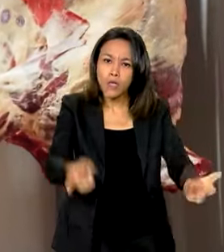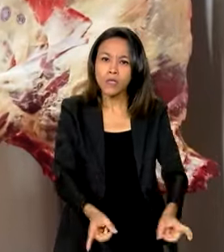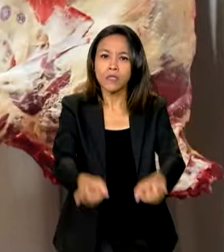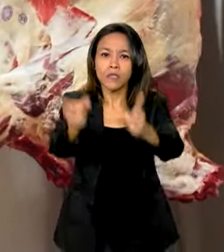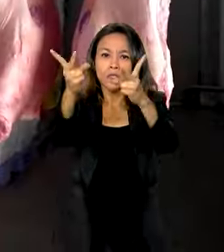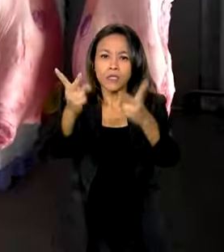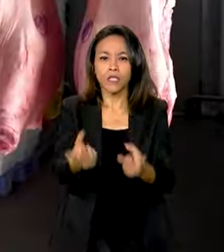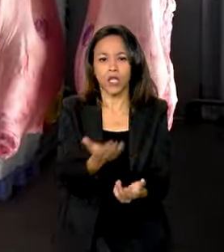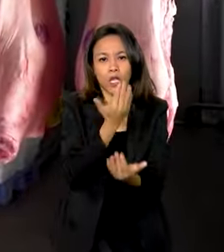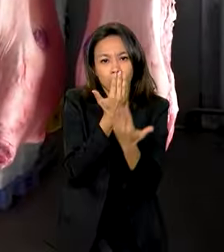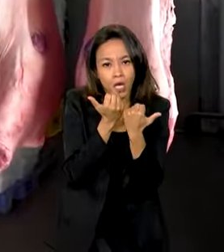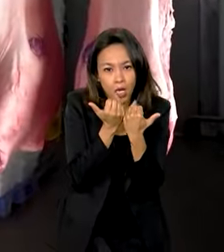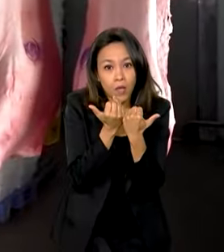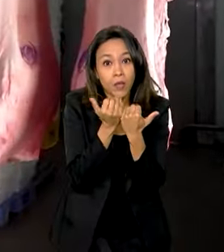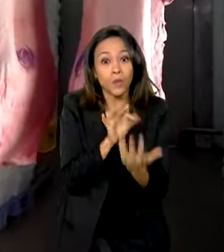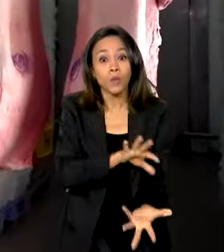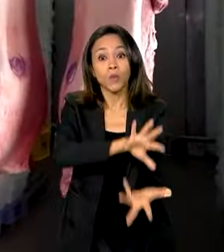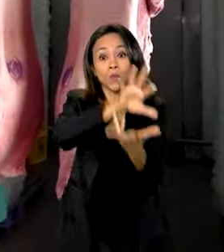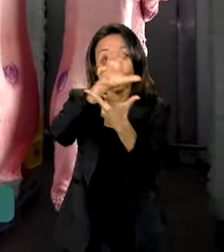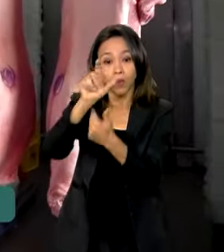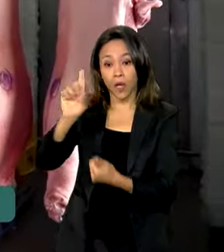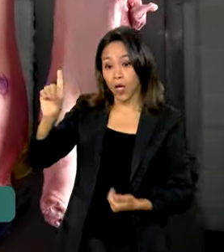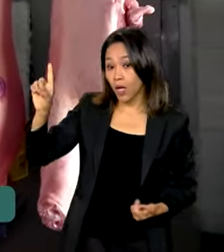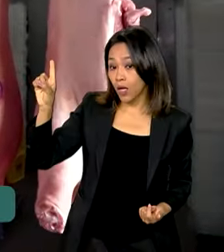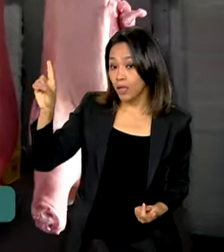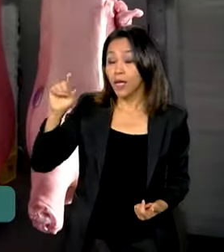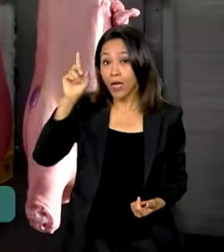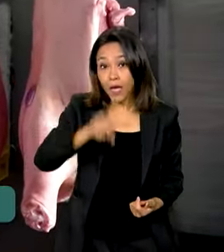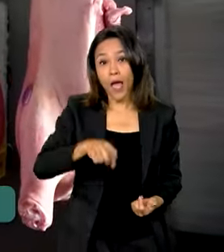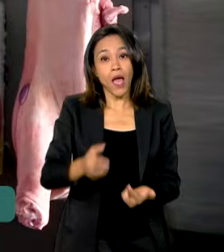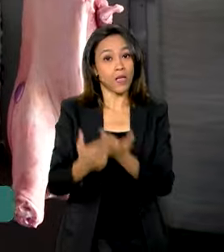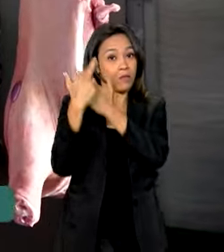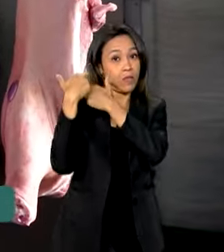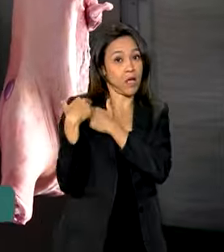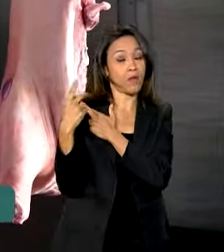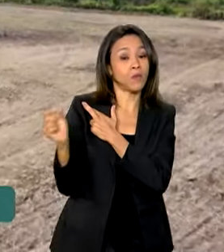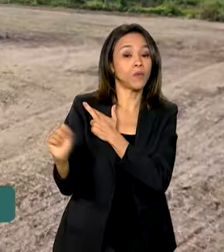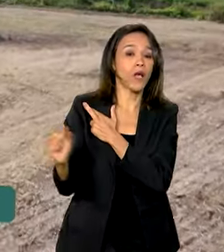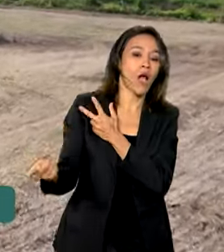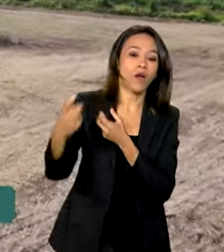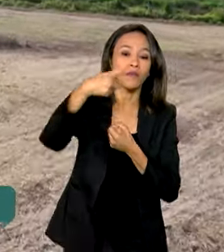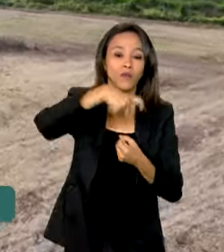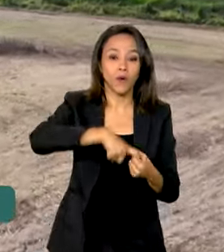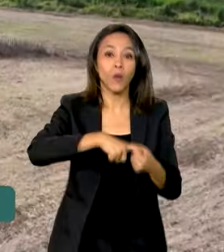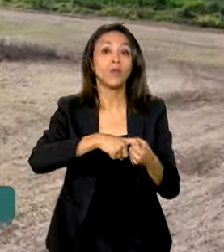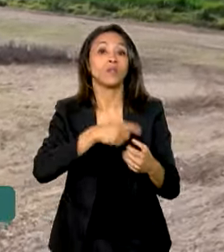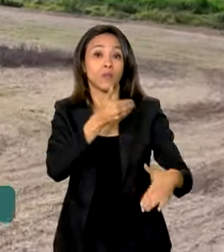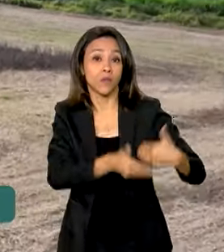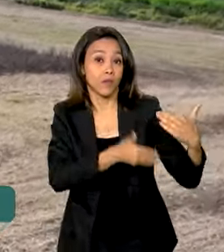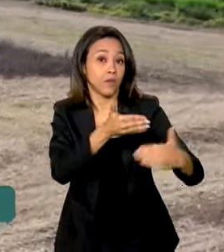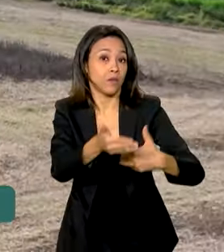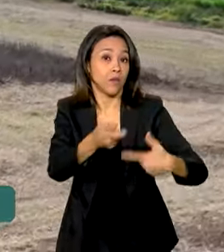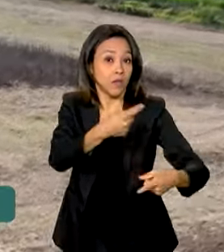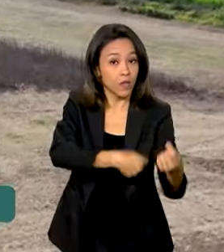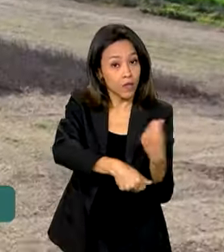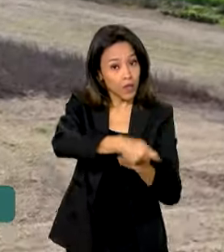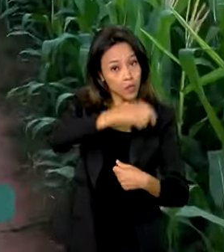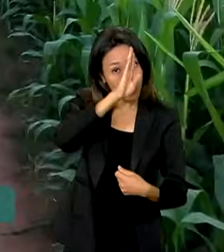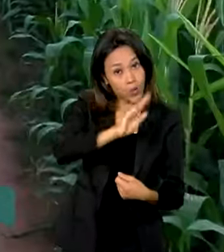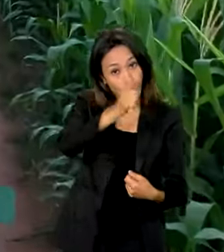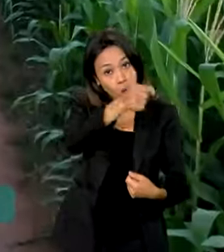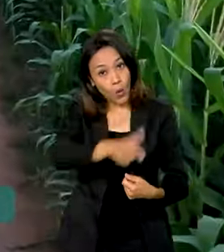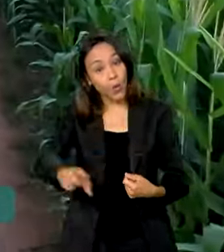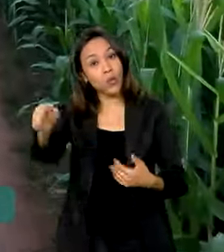de alimentos e de fibra. E é hoje um dos responsáveis pela retomada do crescimento econômico no país. Mas outros